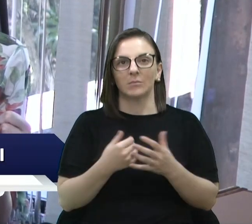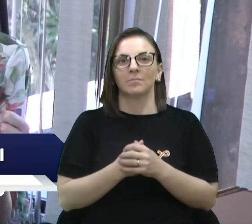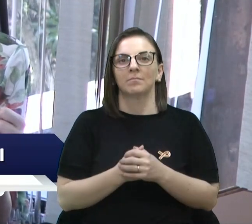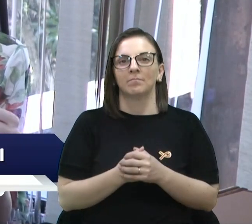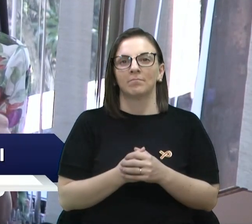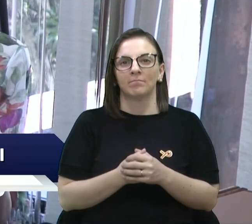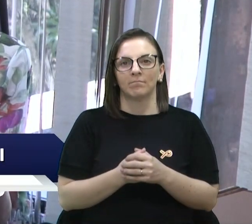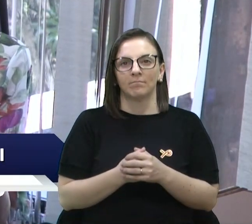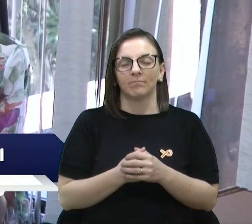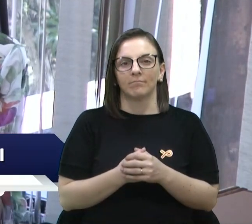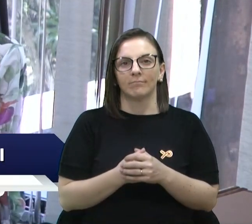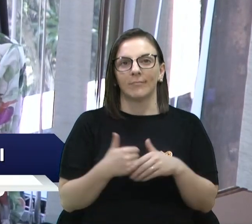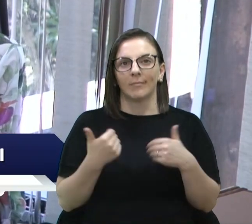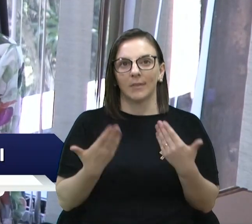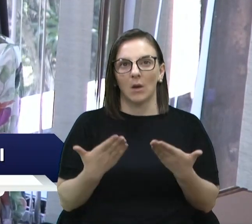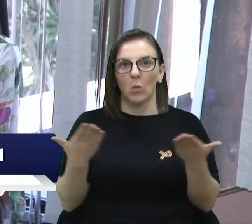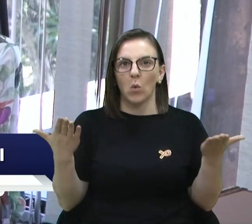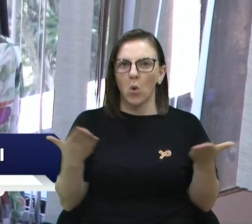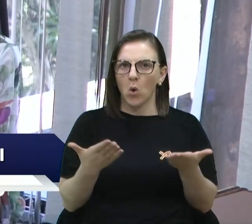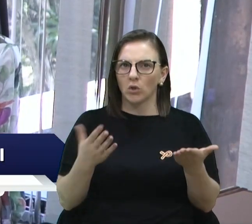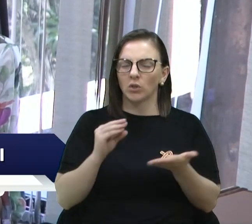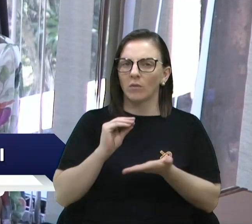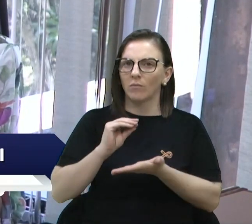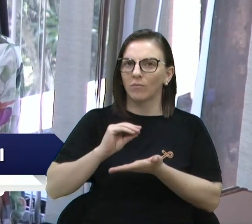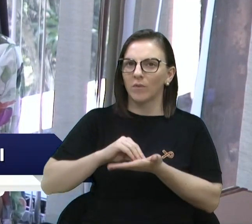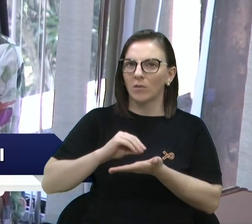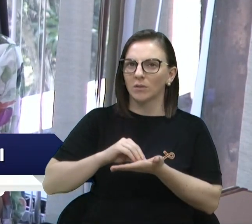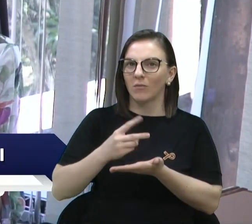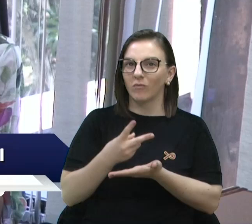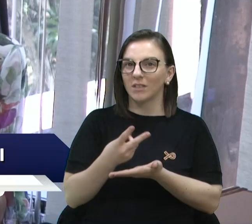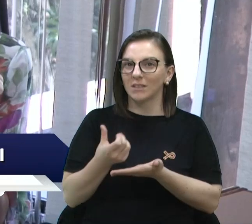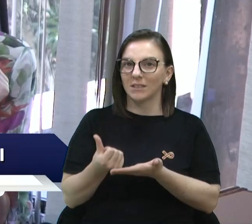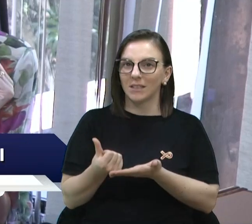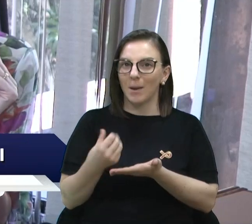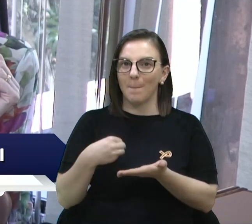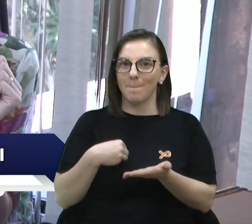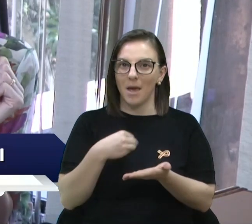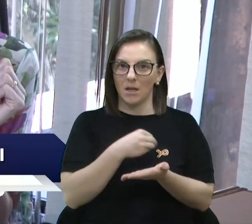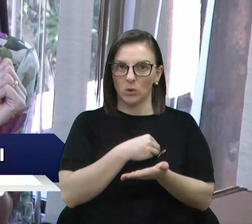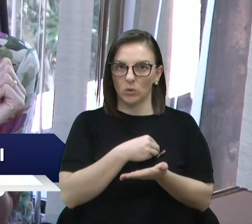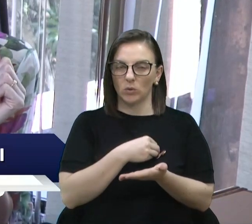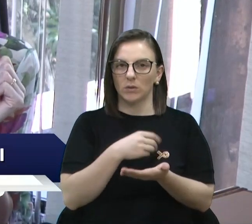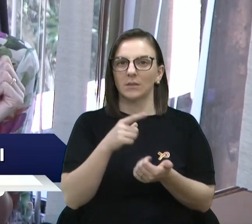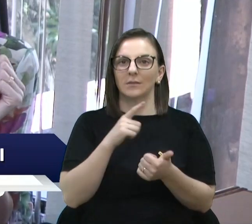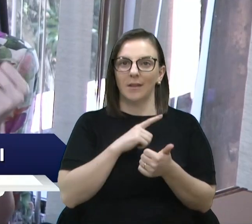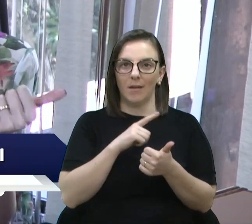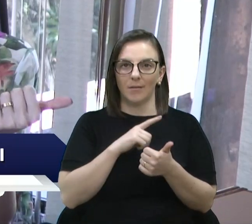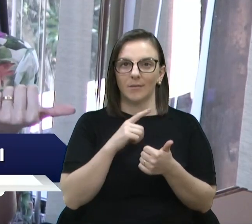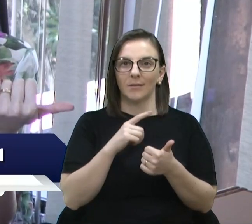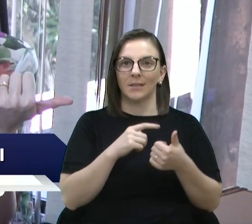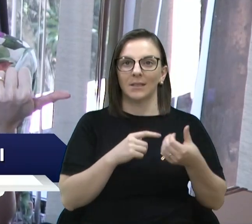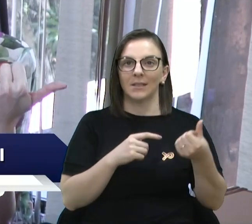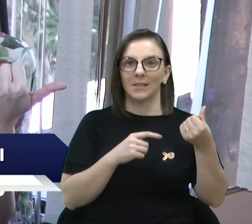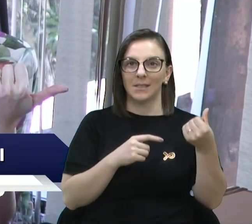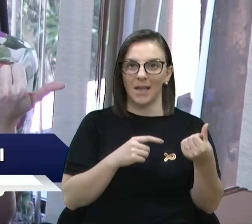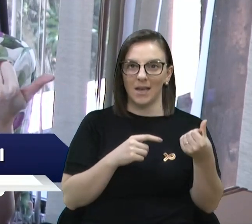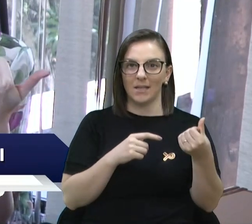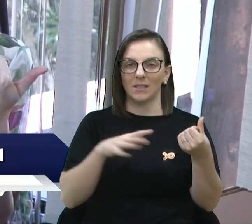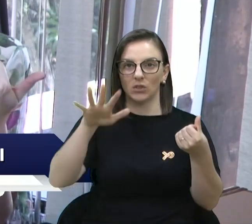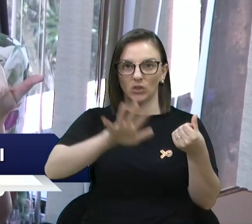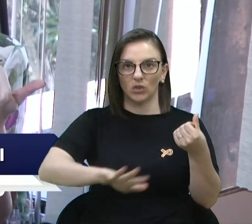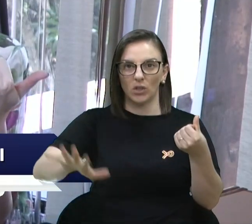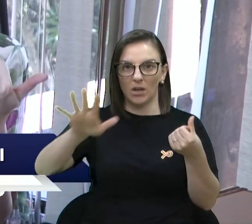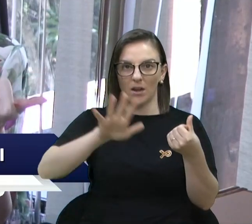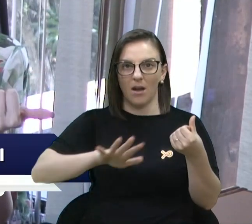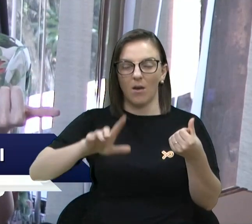então, tenho hoje 26 médicos a menos na rede. São seis clínicos gerais